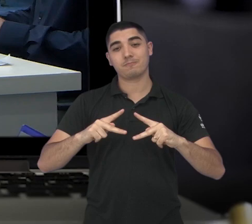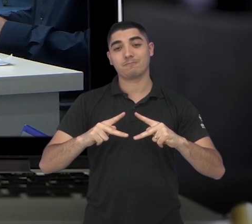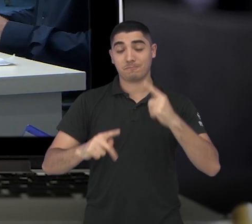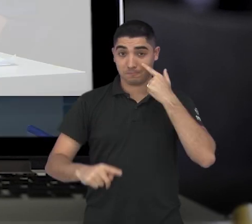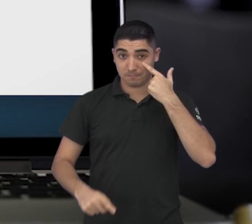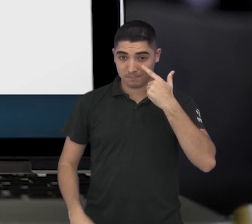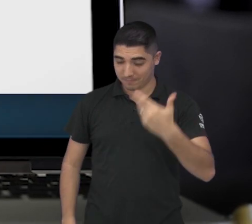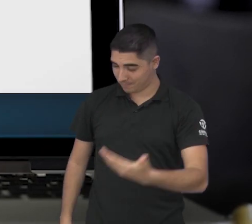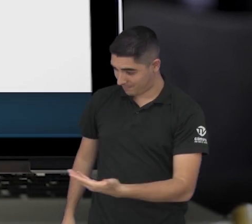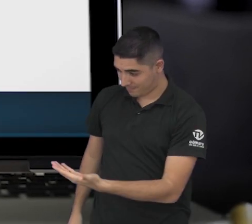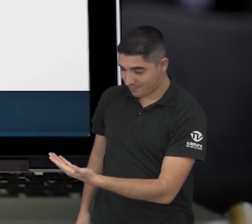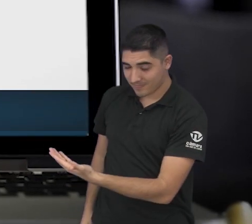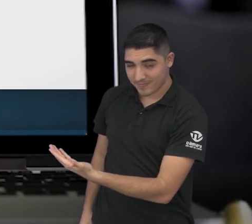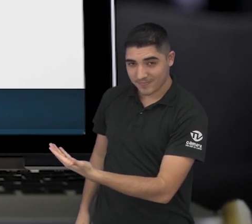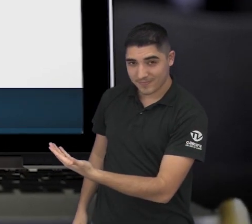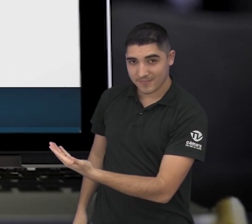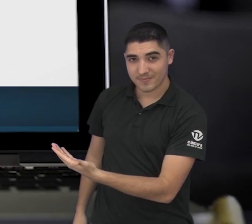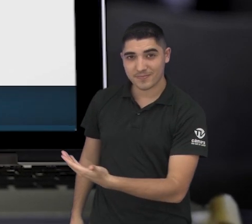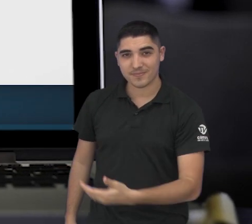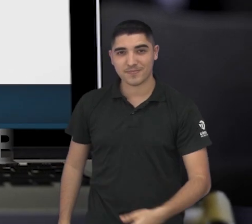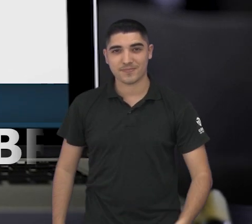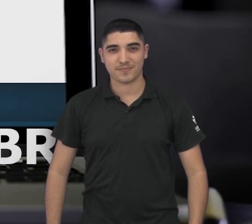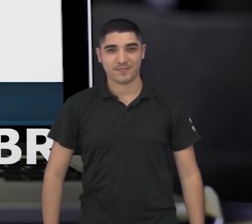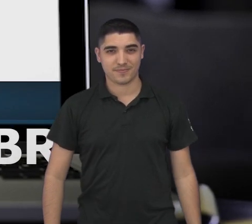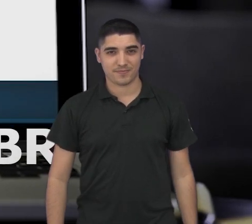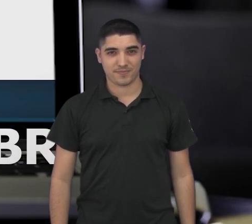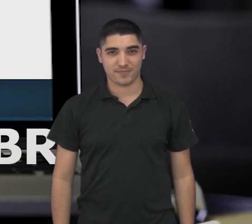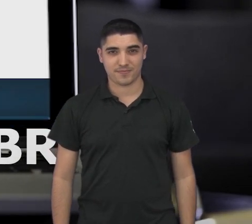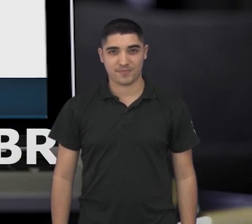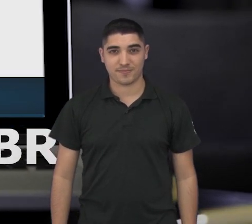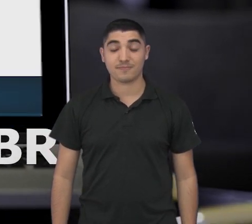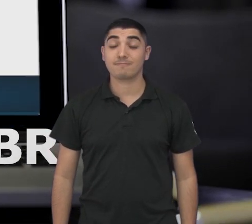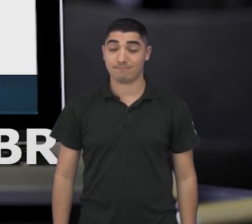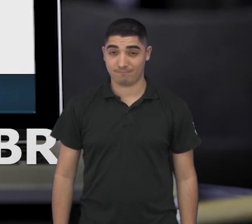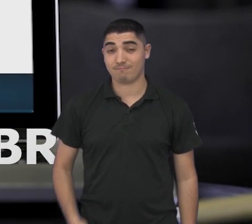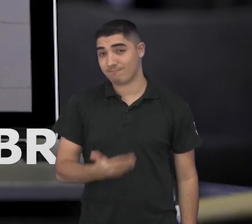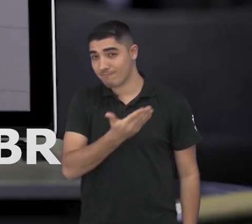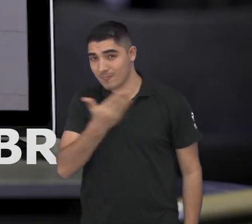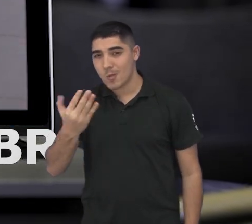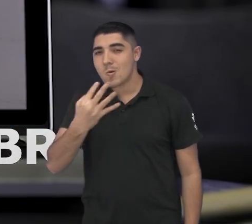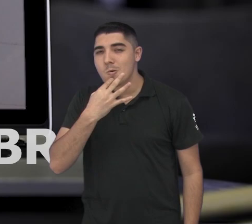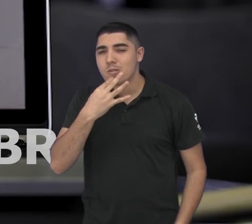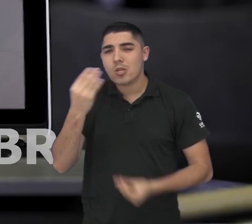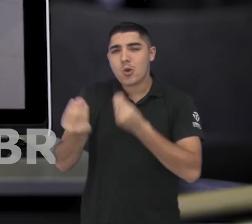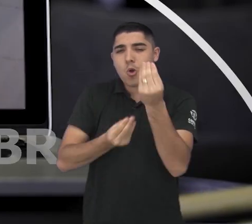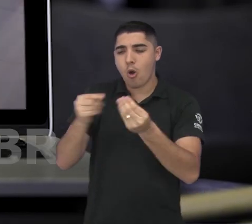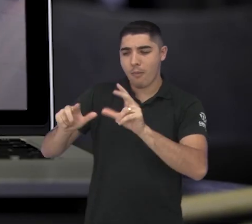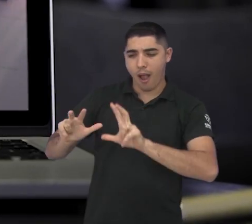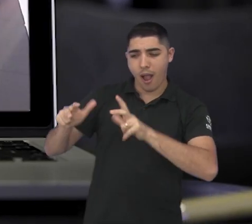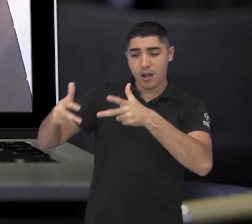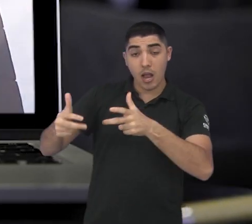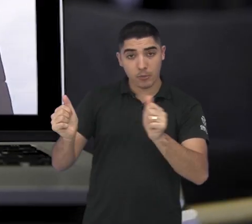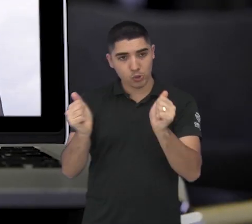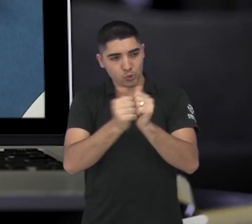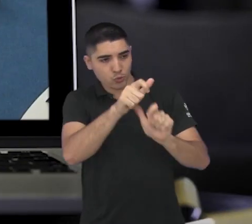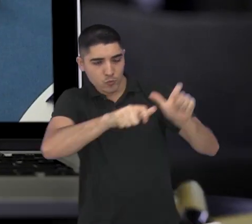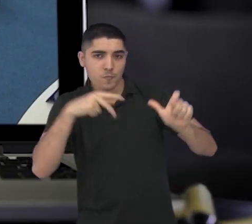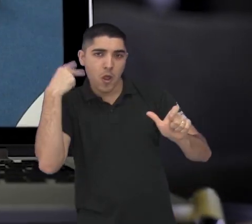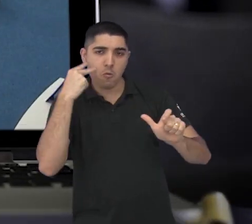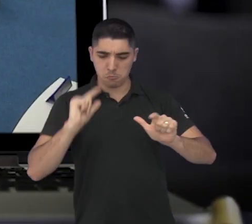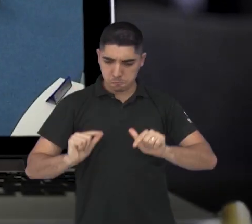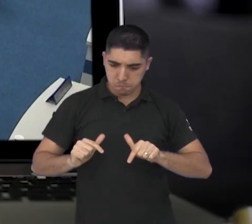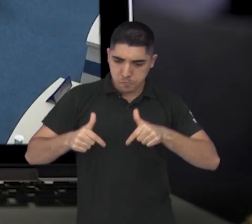Campos,.camarasjc.sp.gov.br Conheça como o Legislativo e os